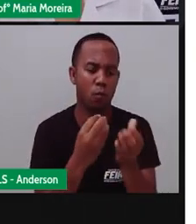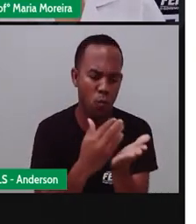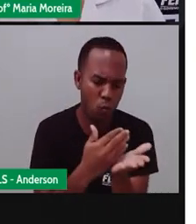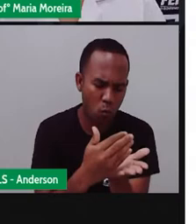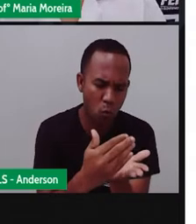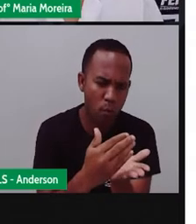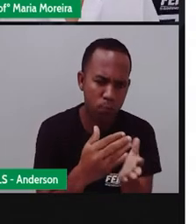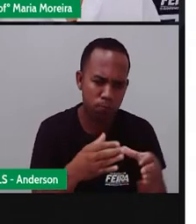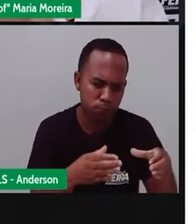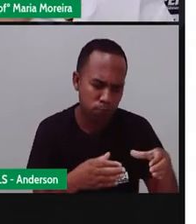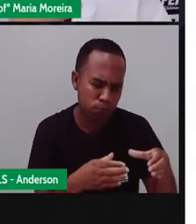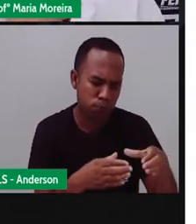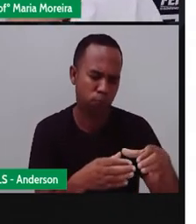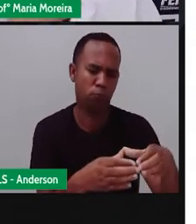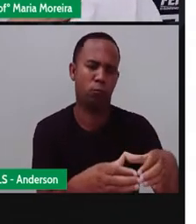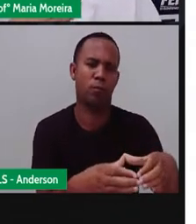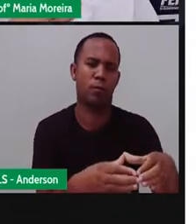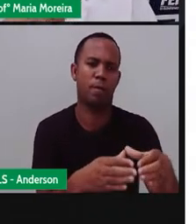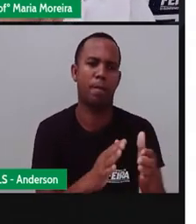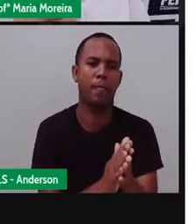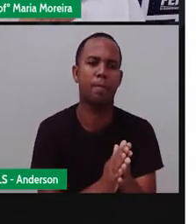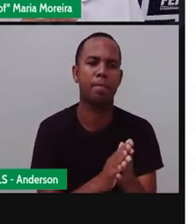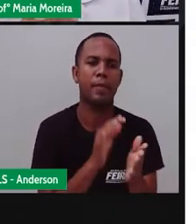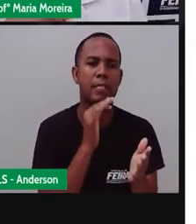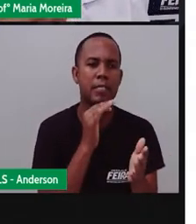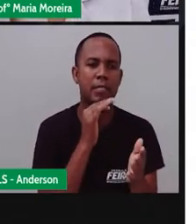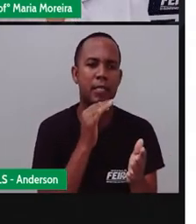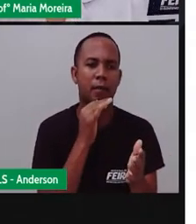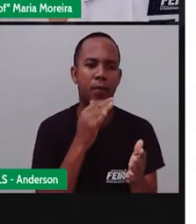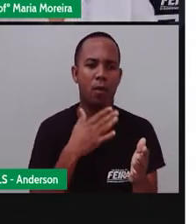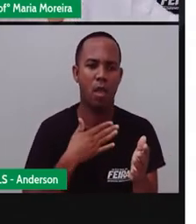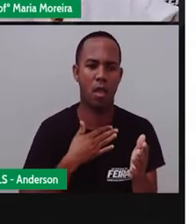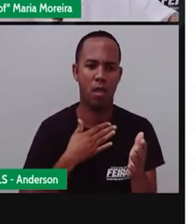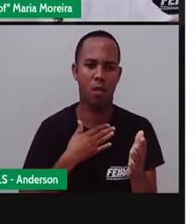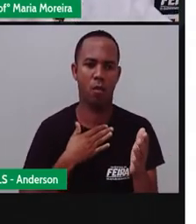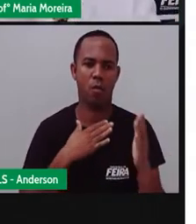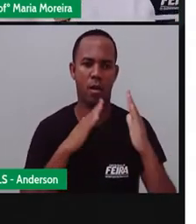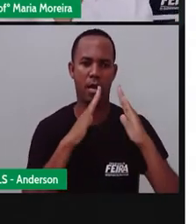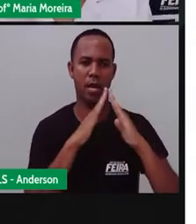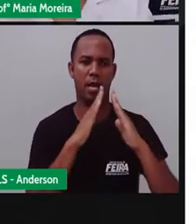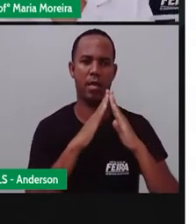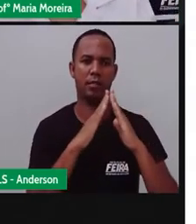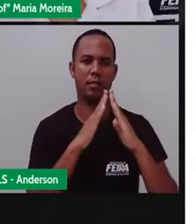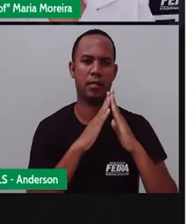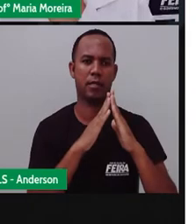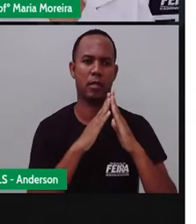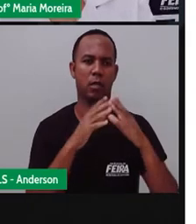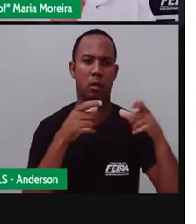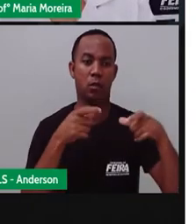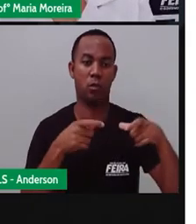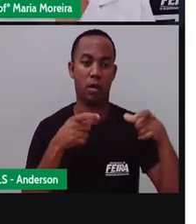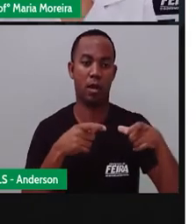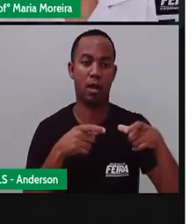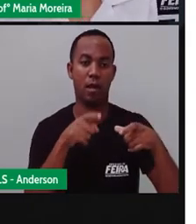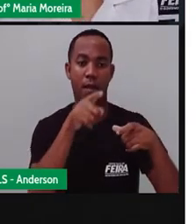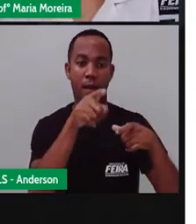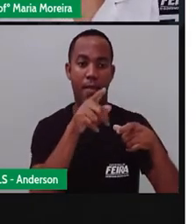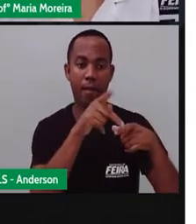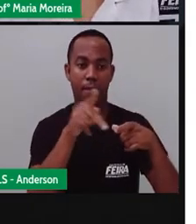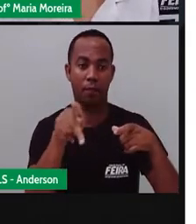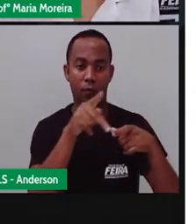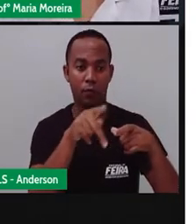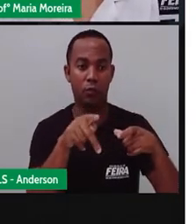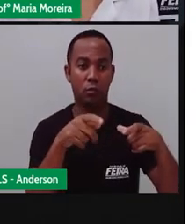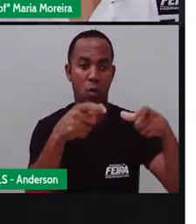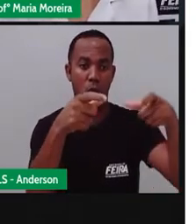exemplo, né? Eu moro em um bairro que tem características diferentes do bairro que Anderson, por exemplo, mora. O pessoal aí